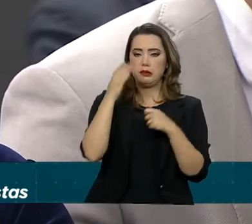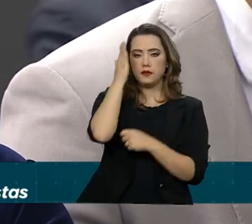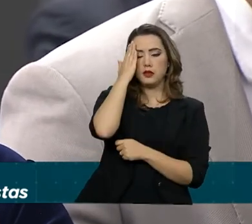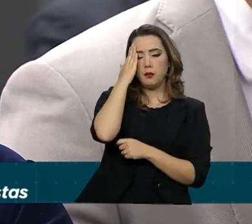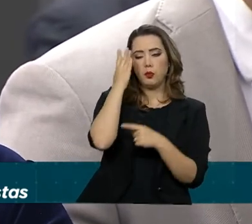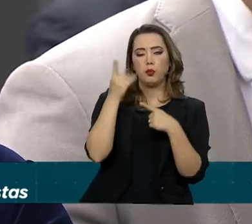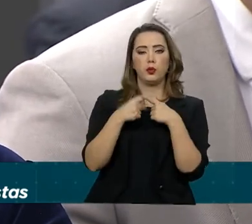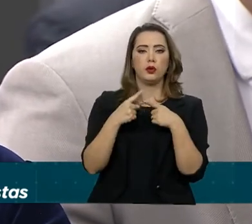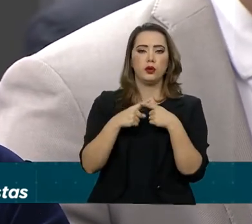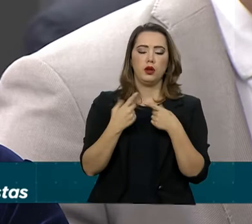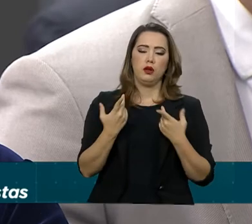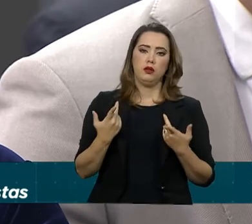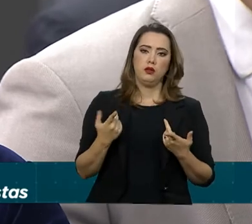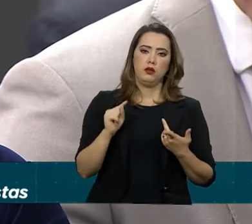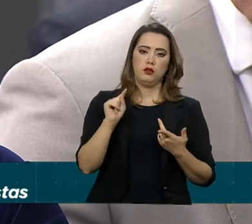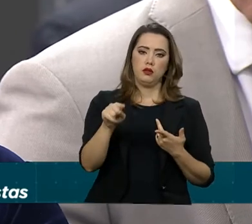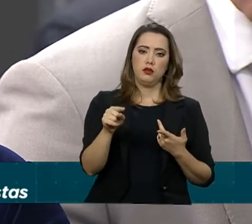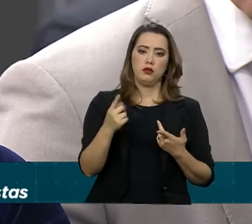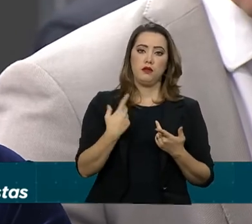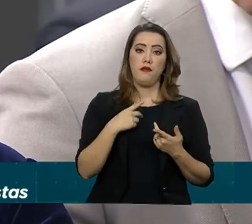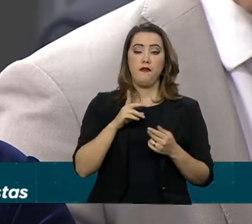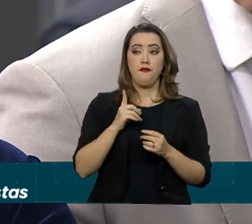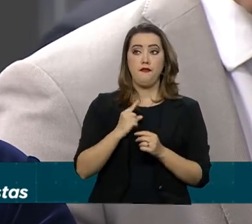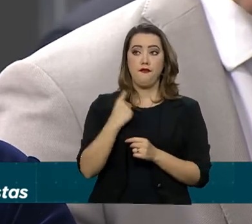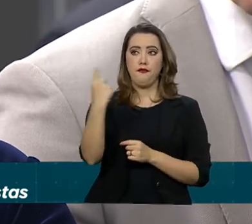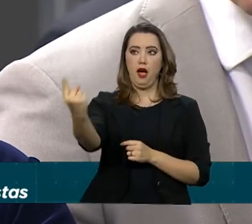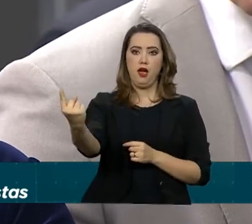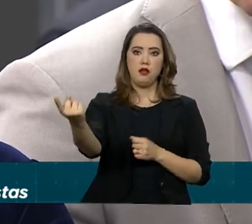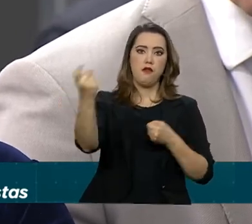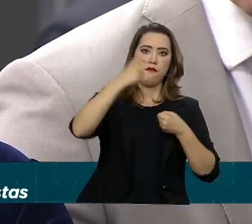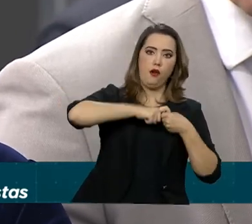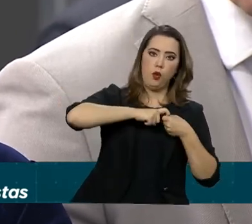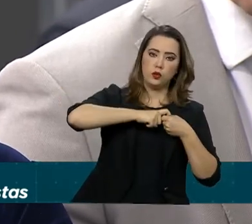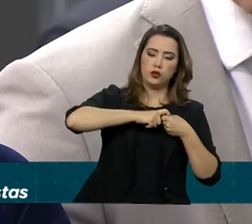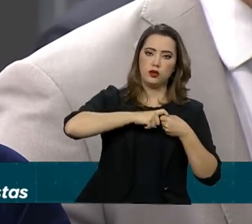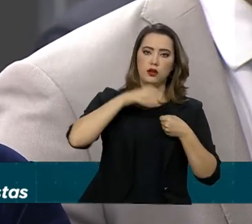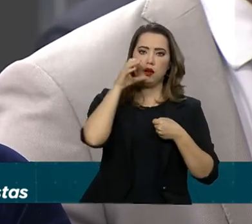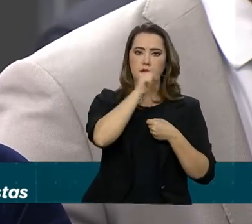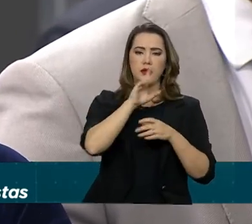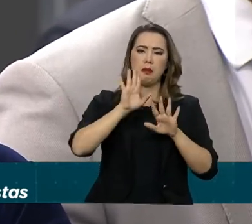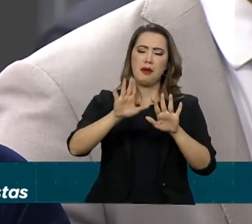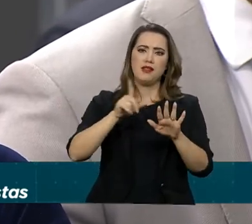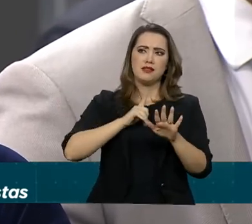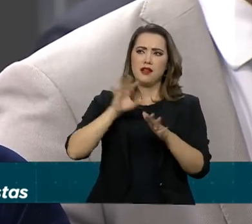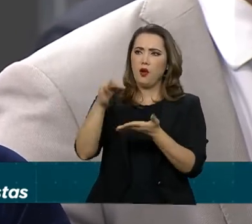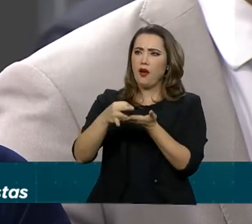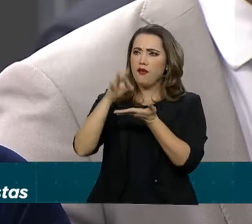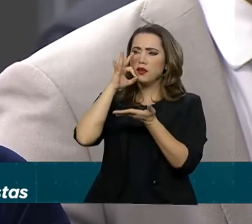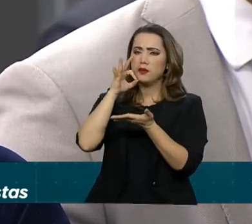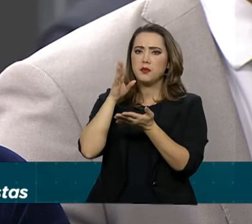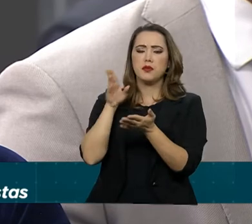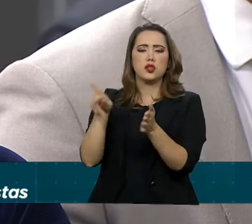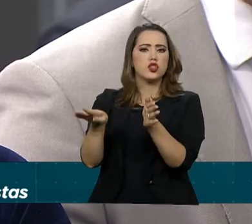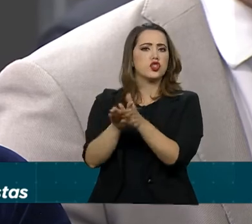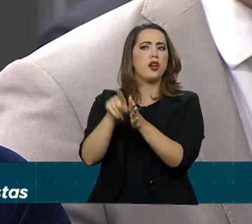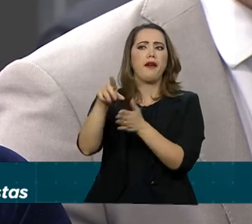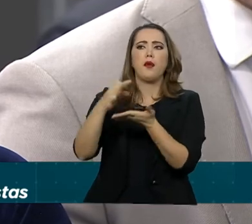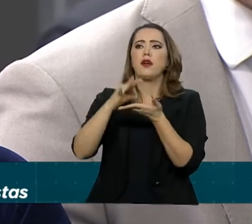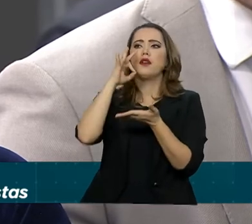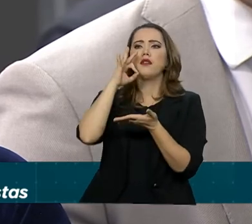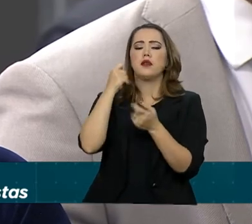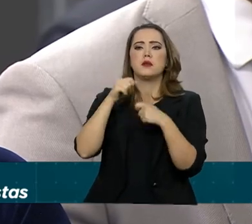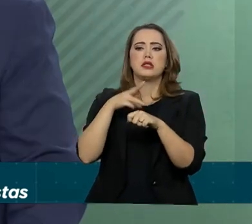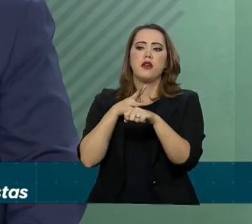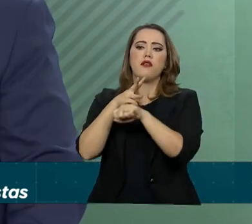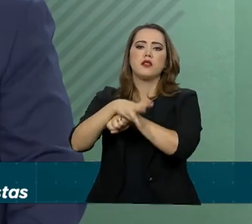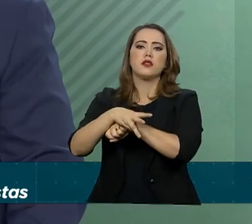porque vai ser um bate e volta. Isso. Mas está previsto um café da manhã. Para ele chegar para esse café da manhã, ele tem que viajar